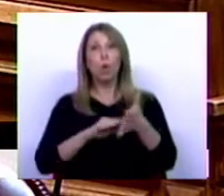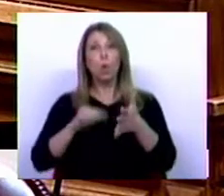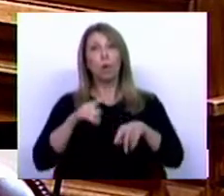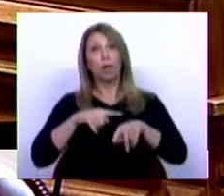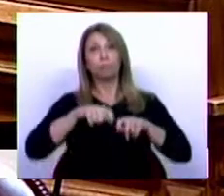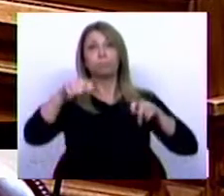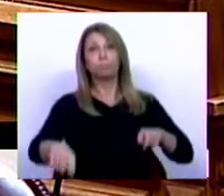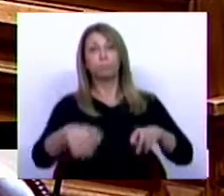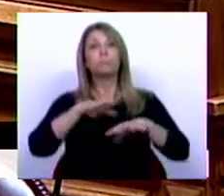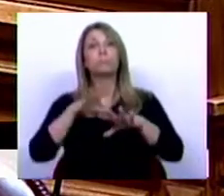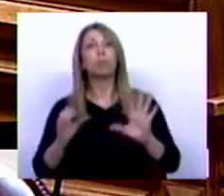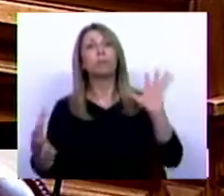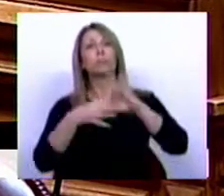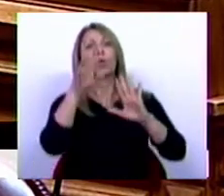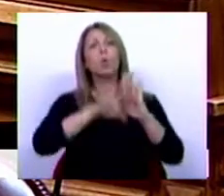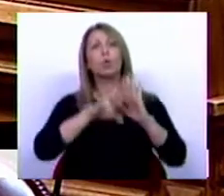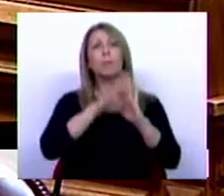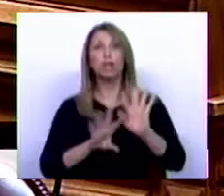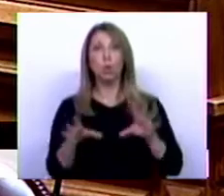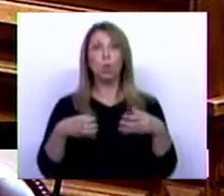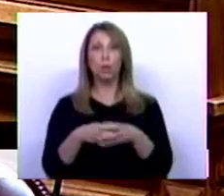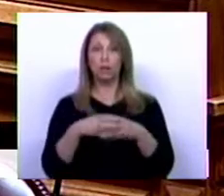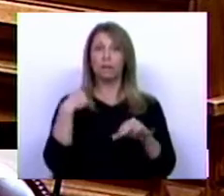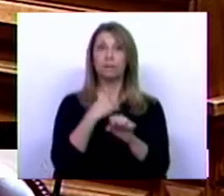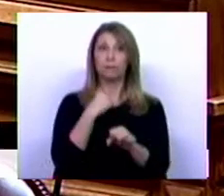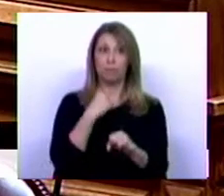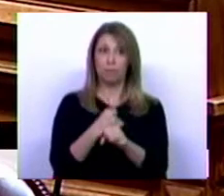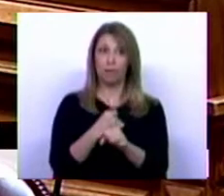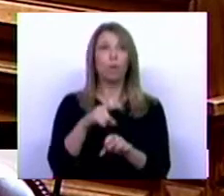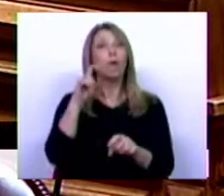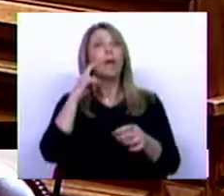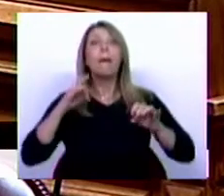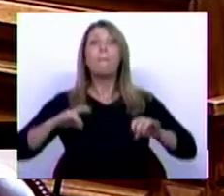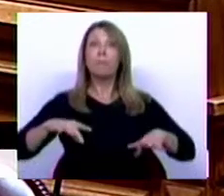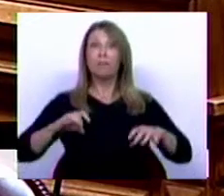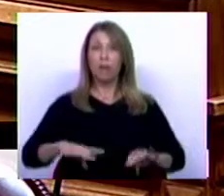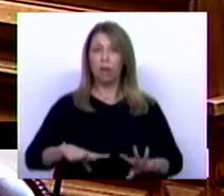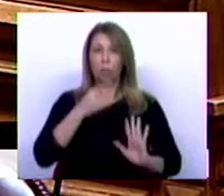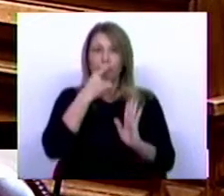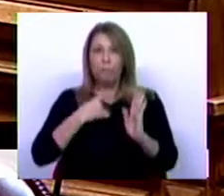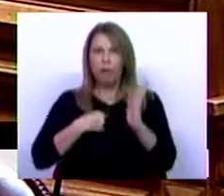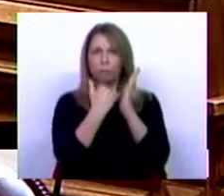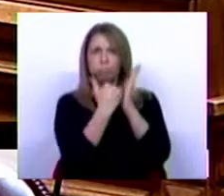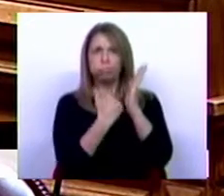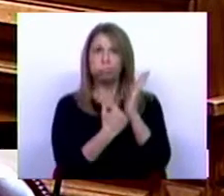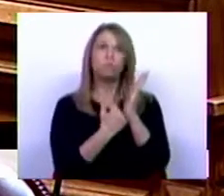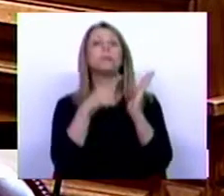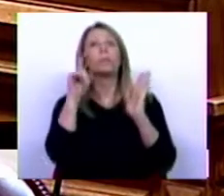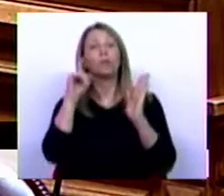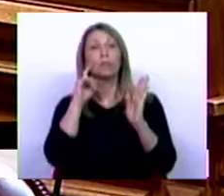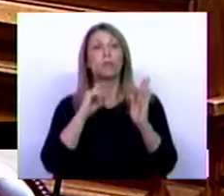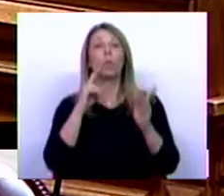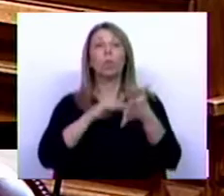sobrevigência dos instrumentos de regulamentação coletiva do trabalho, prevenindo o surgimento de lacunas na cobertura da contratação coletiva,